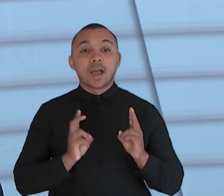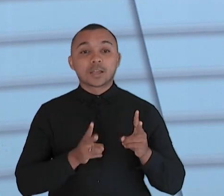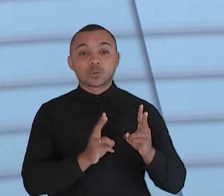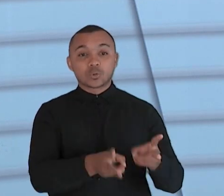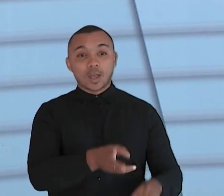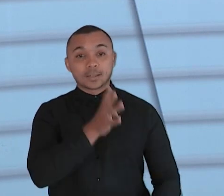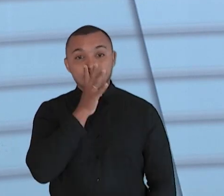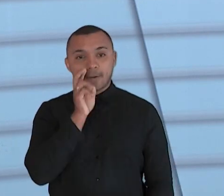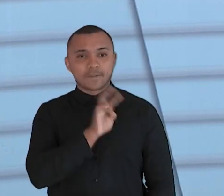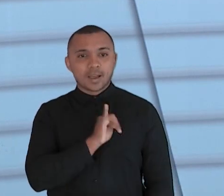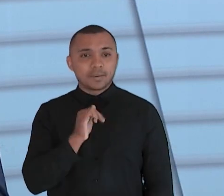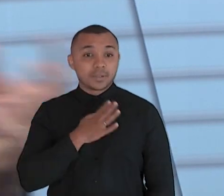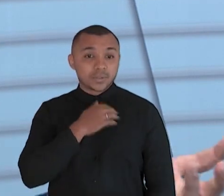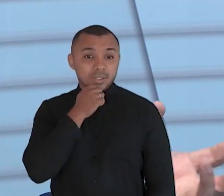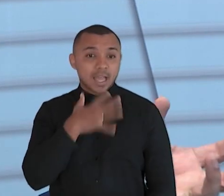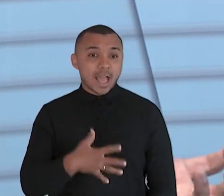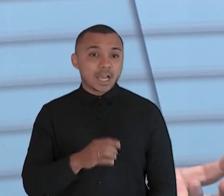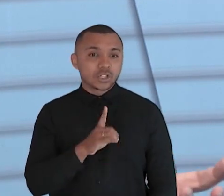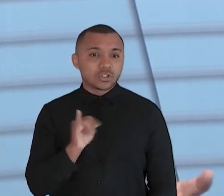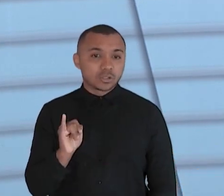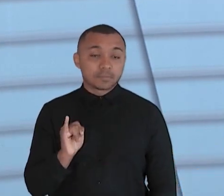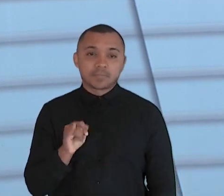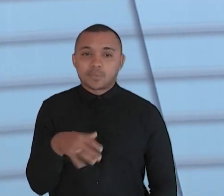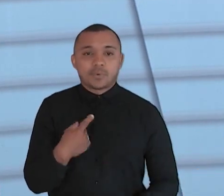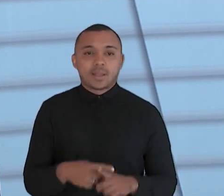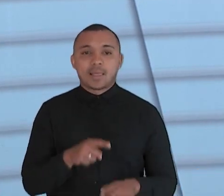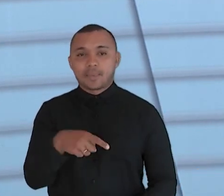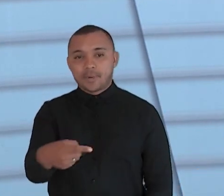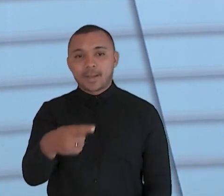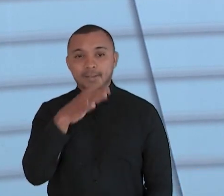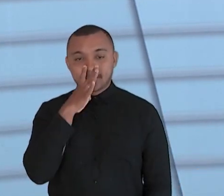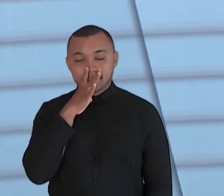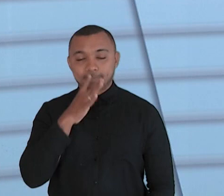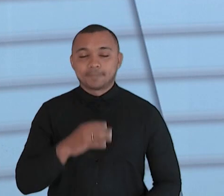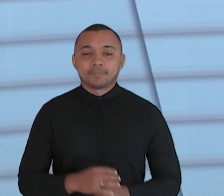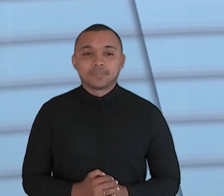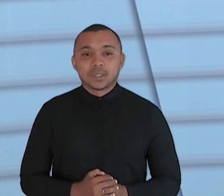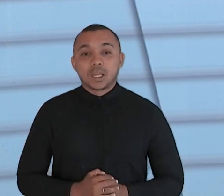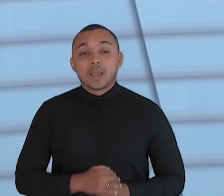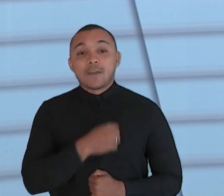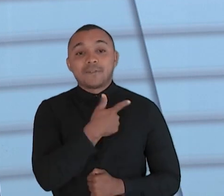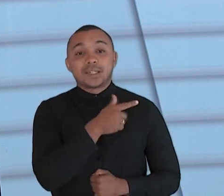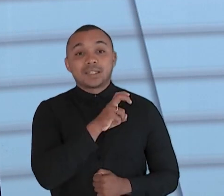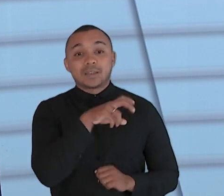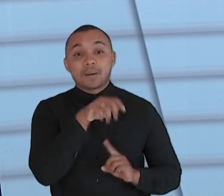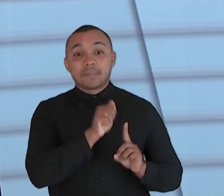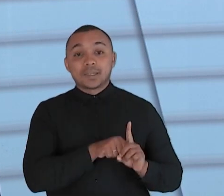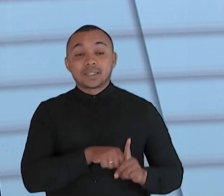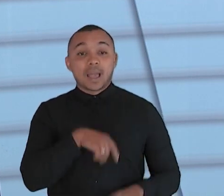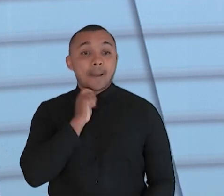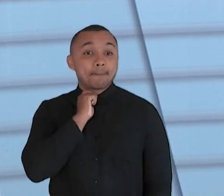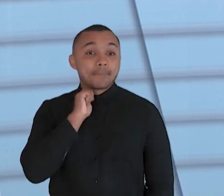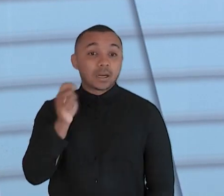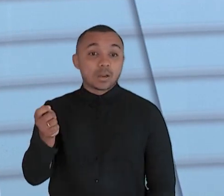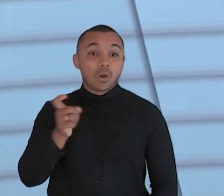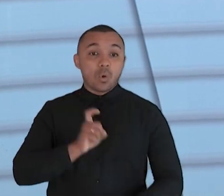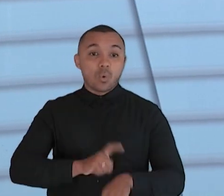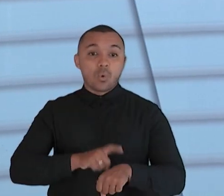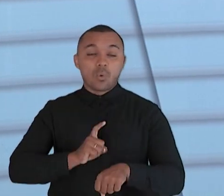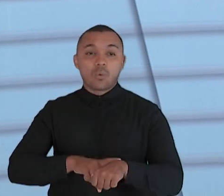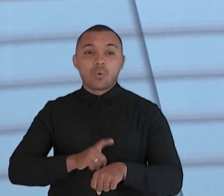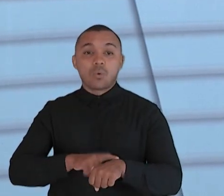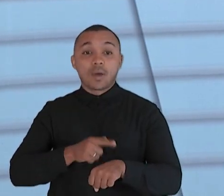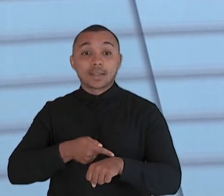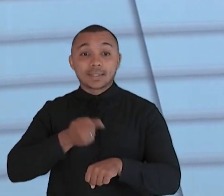a data, porque pode ser que você vá assistir depois que o evento já passou. Mas no dia 25 de abril, às 19 horas,